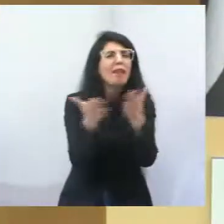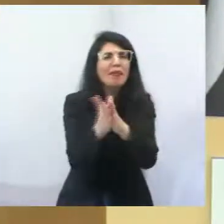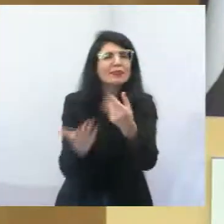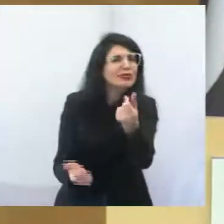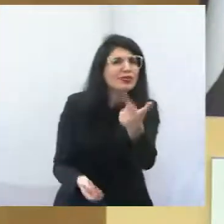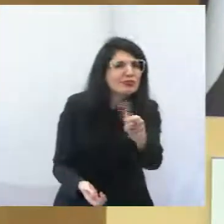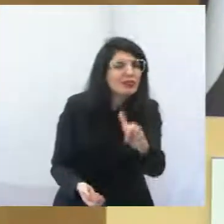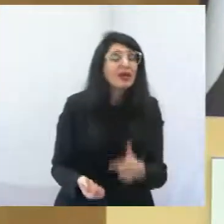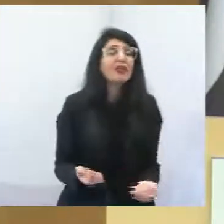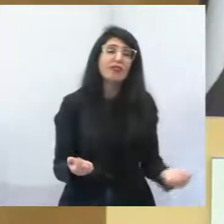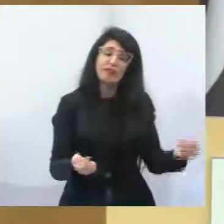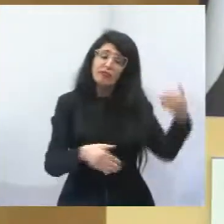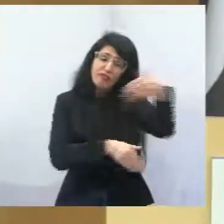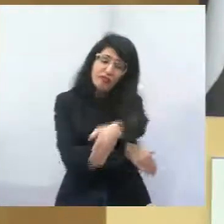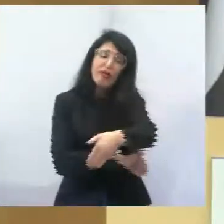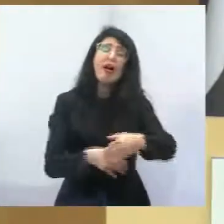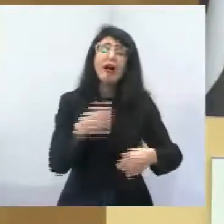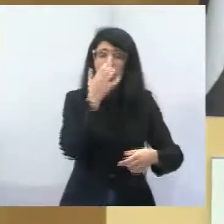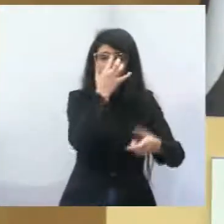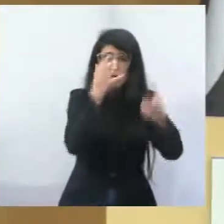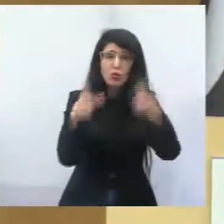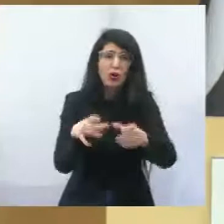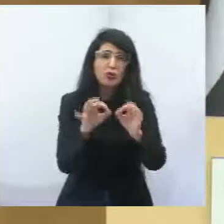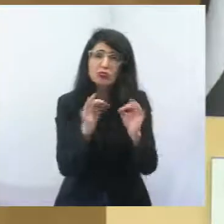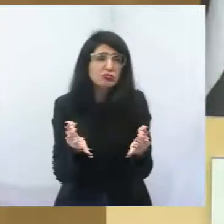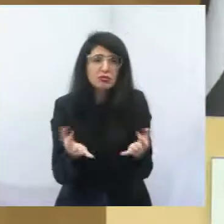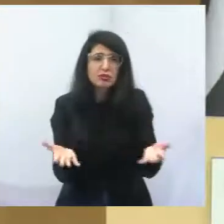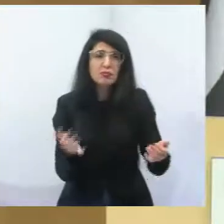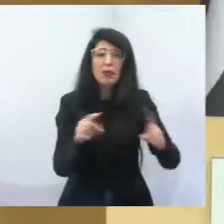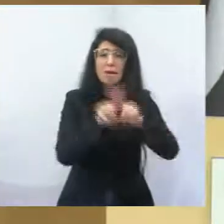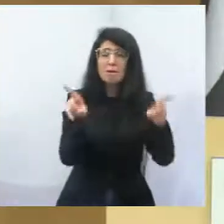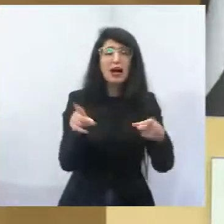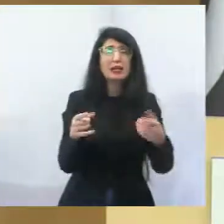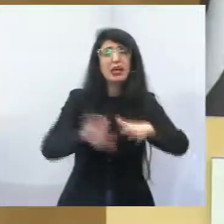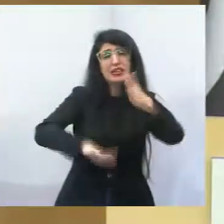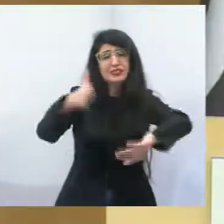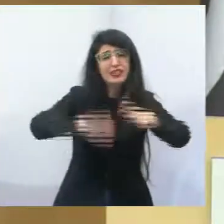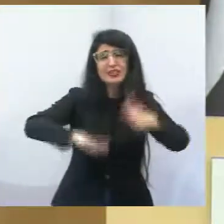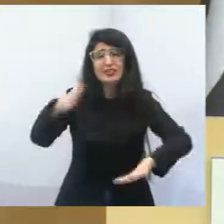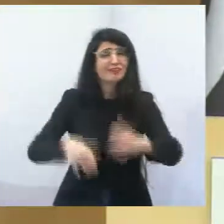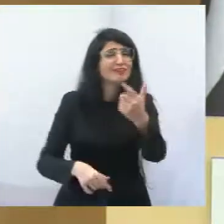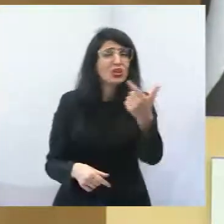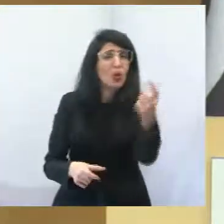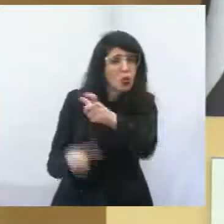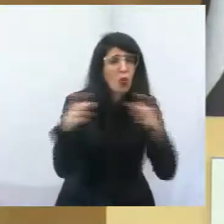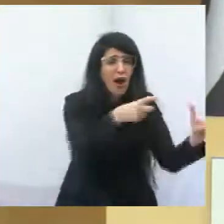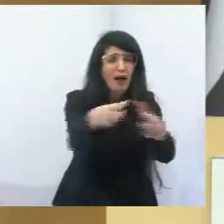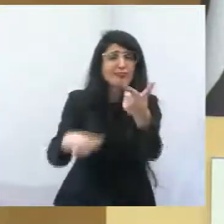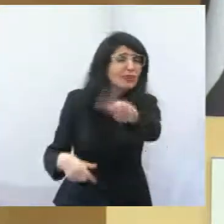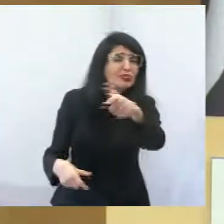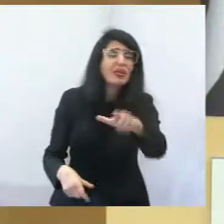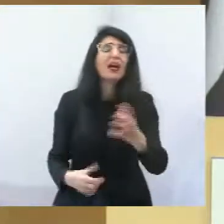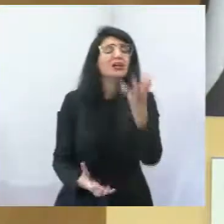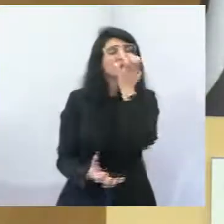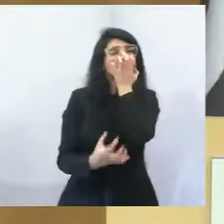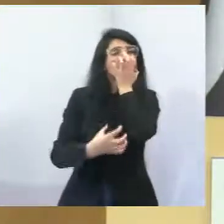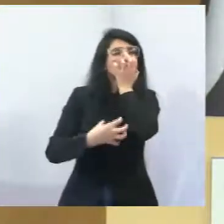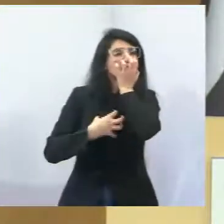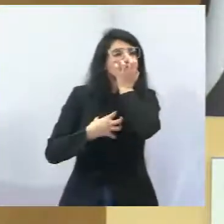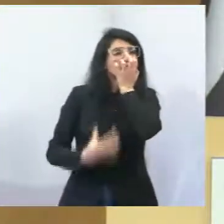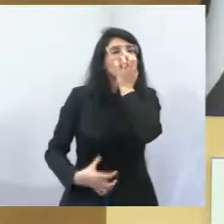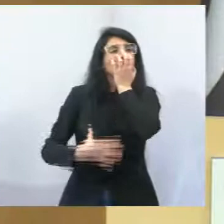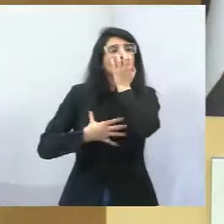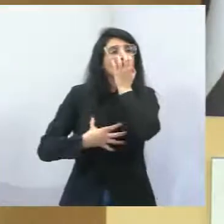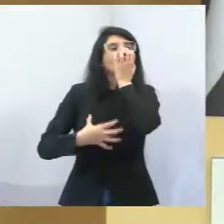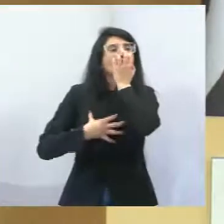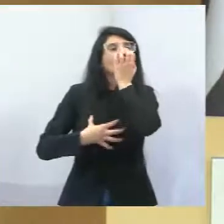desse país, há pessoas que nem acesso a um balão de oxigênio tem. Há regiões, Patrícia, vereador Arildo, que as